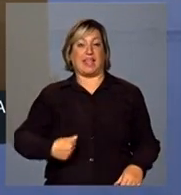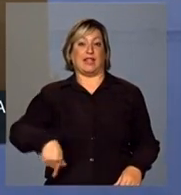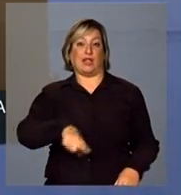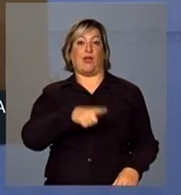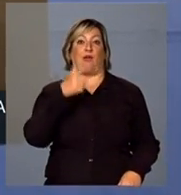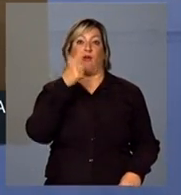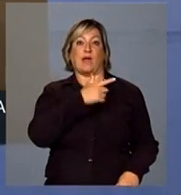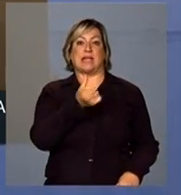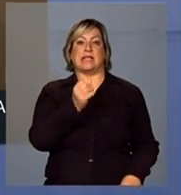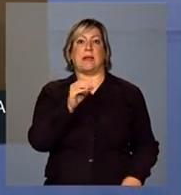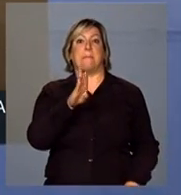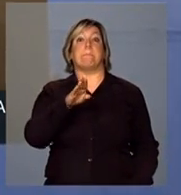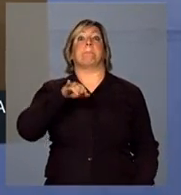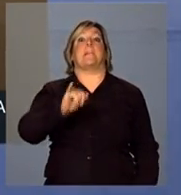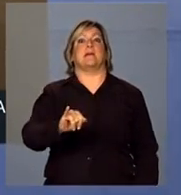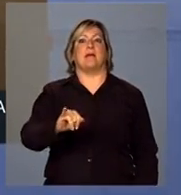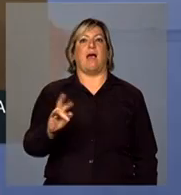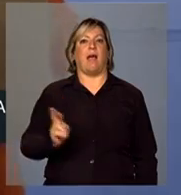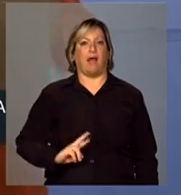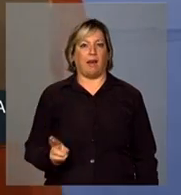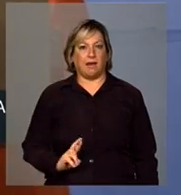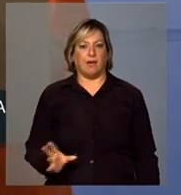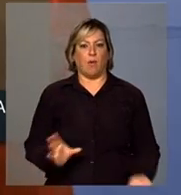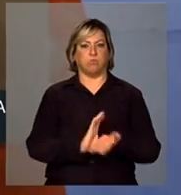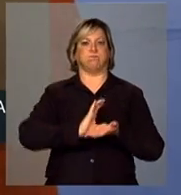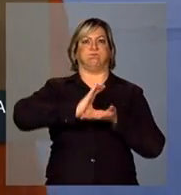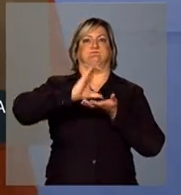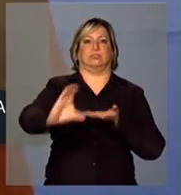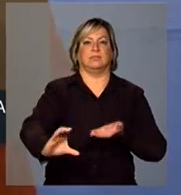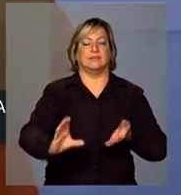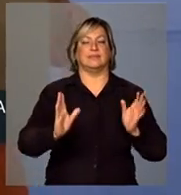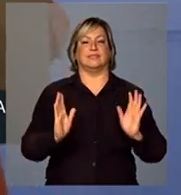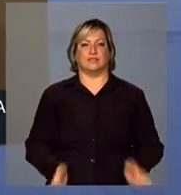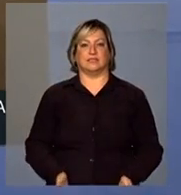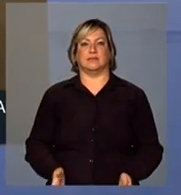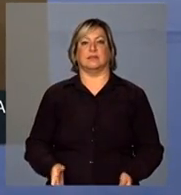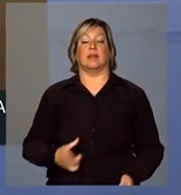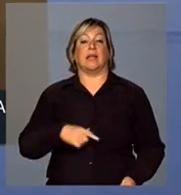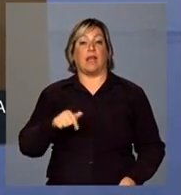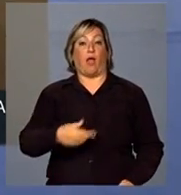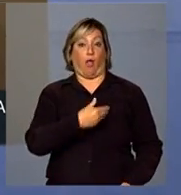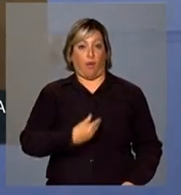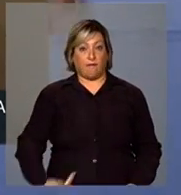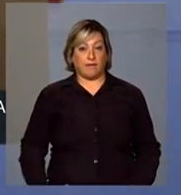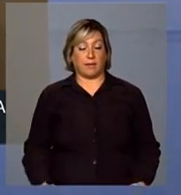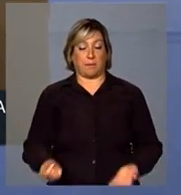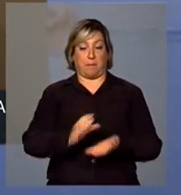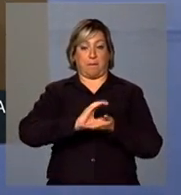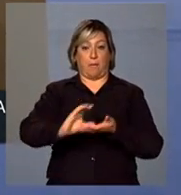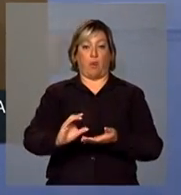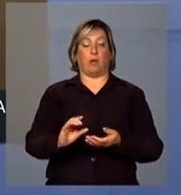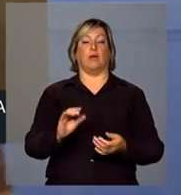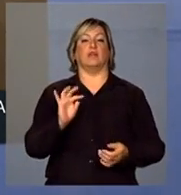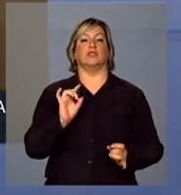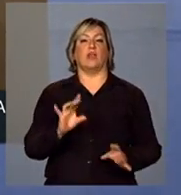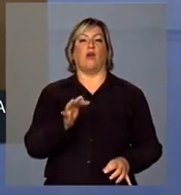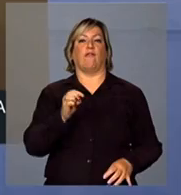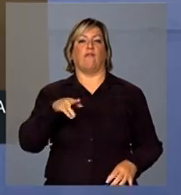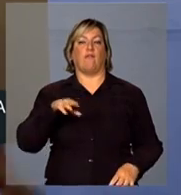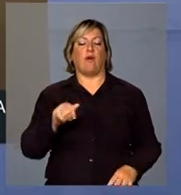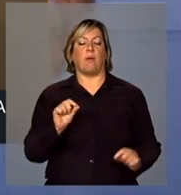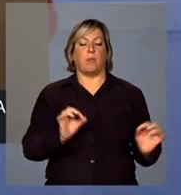bilhões de reais, porque o governo coloca não só na forma de orçamento geral da União,